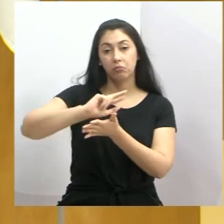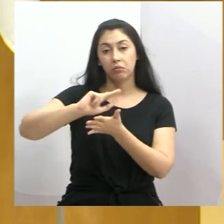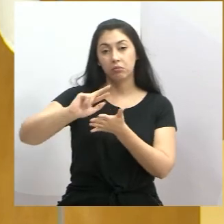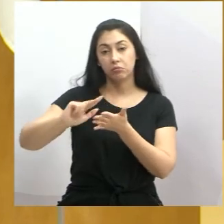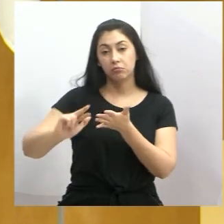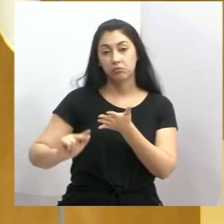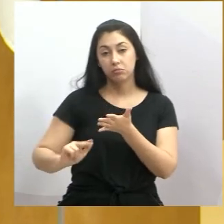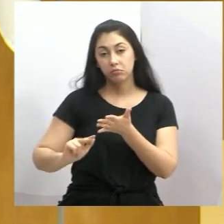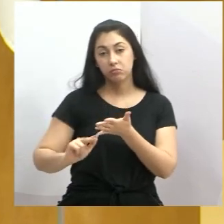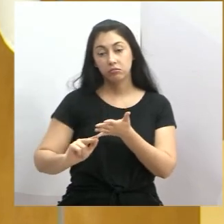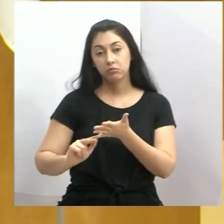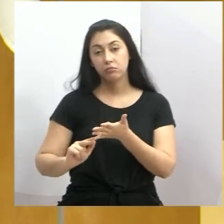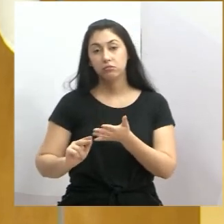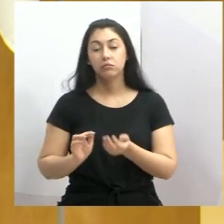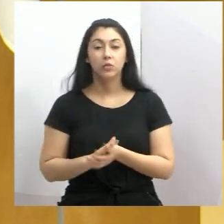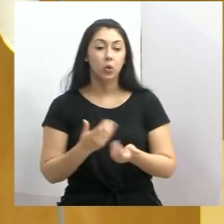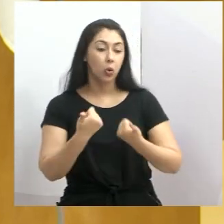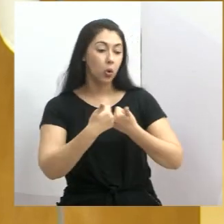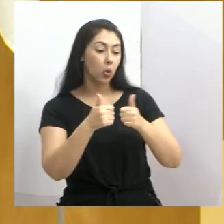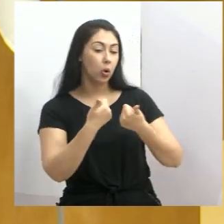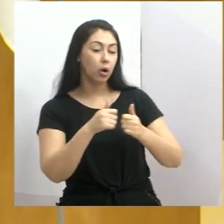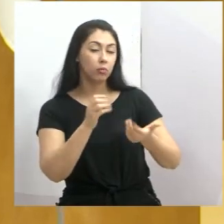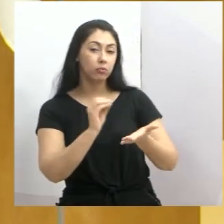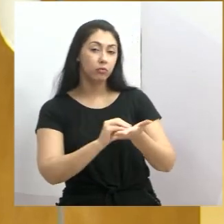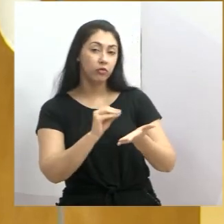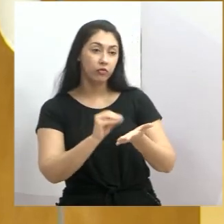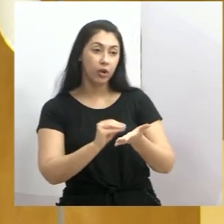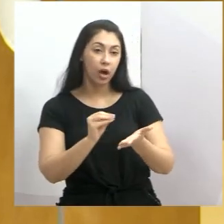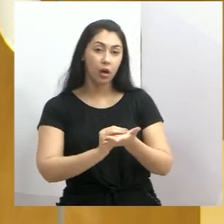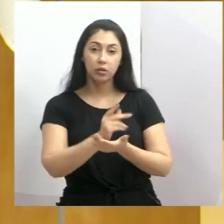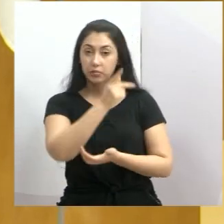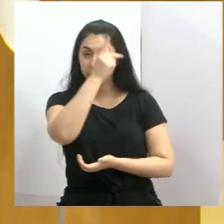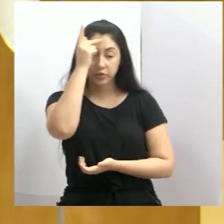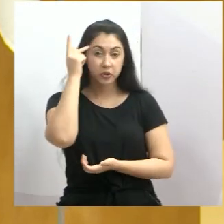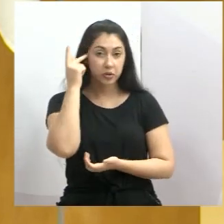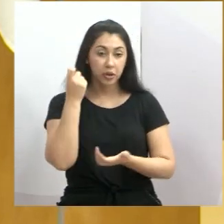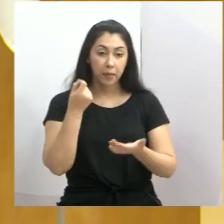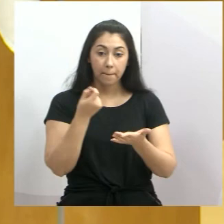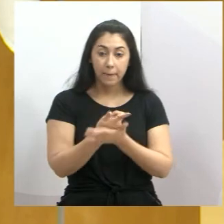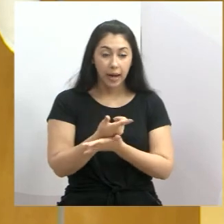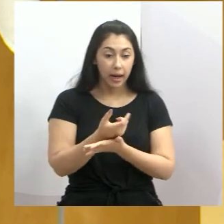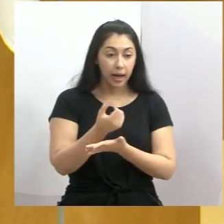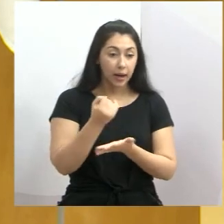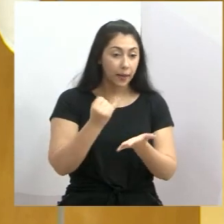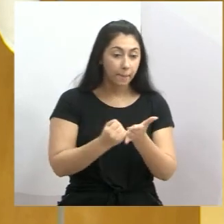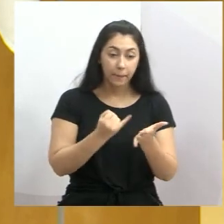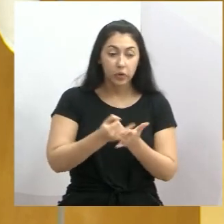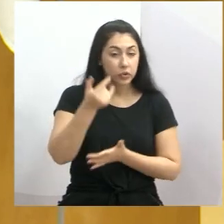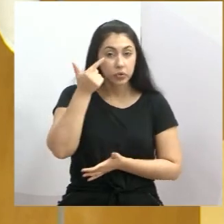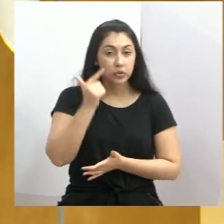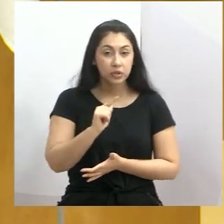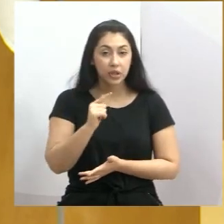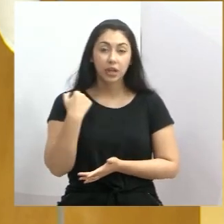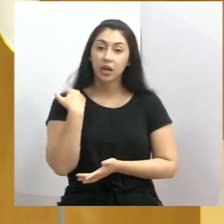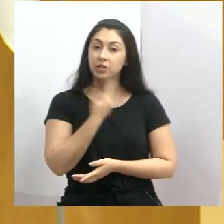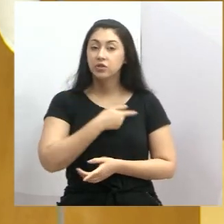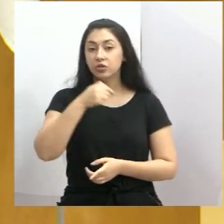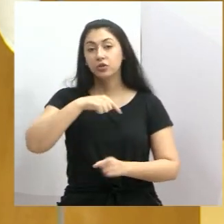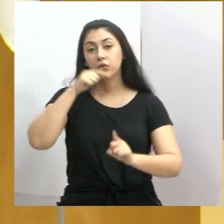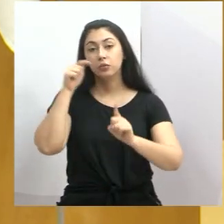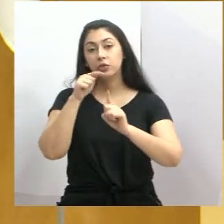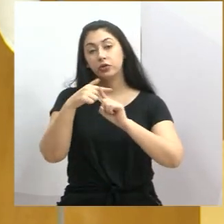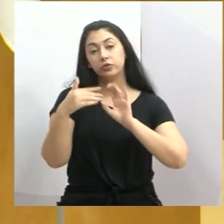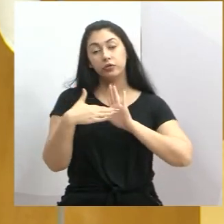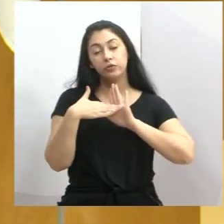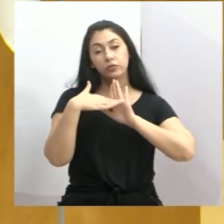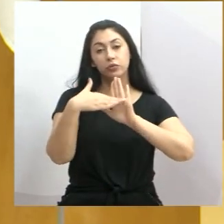aqueles que moram onde não chegam ônibus, para aqueles que não têm condições de pagar o IPTU caro. Eu acho, vereador, que essa é a nossa missão. Nós